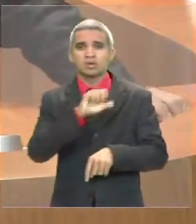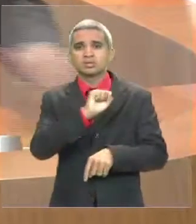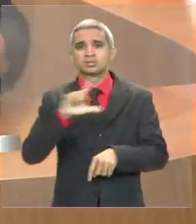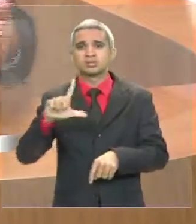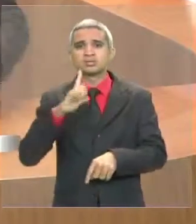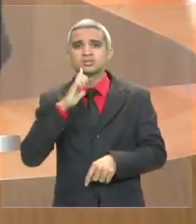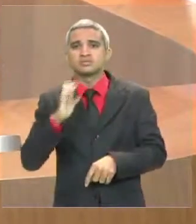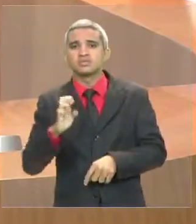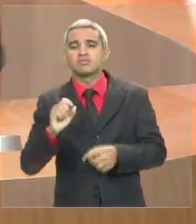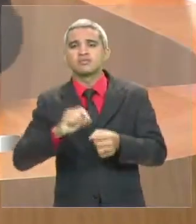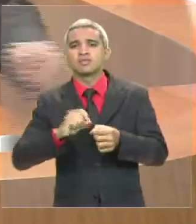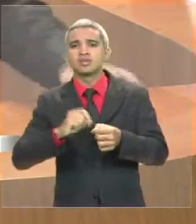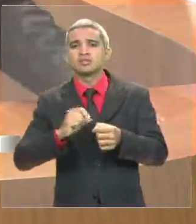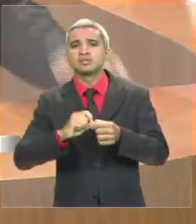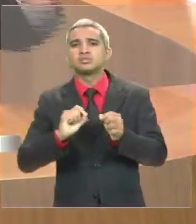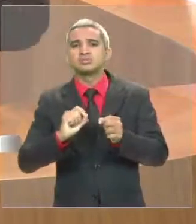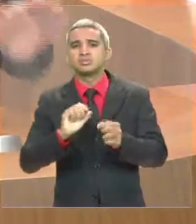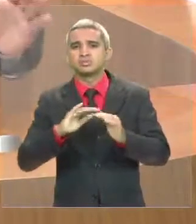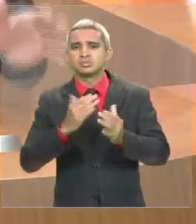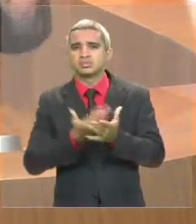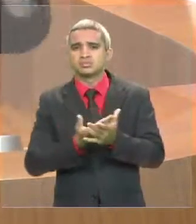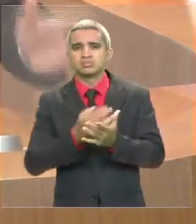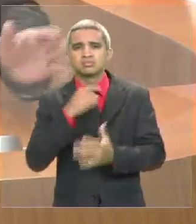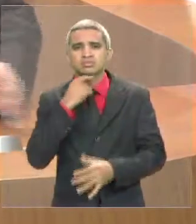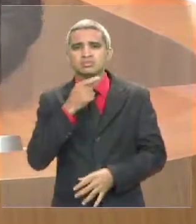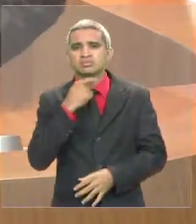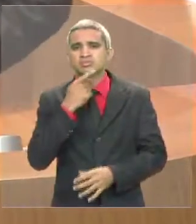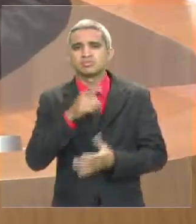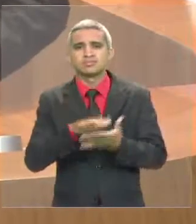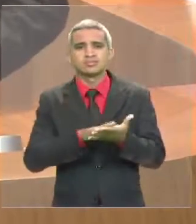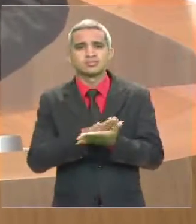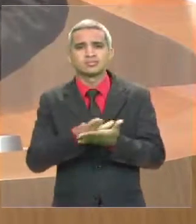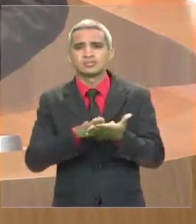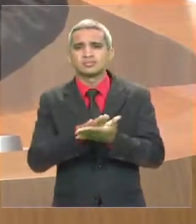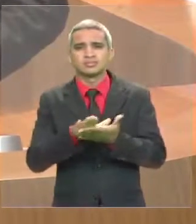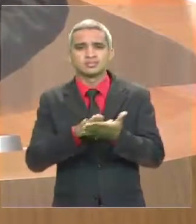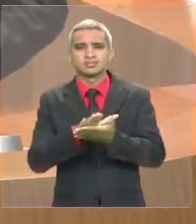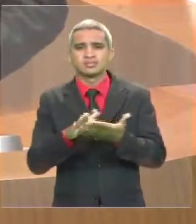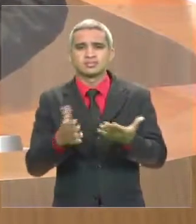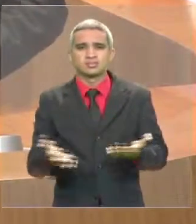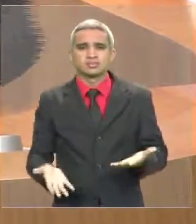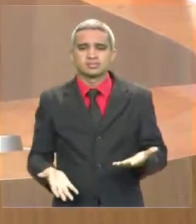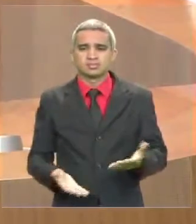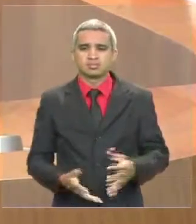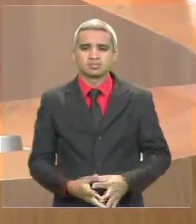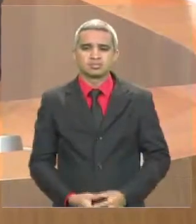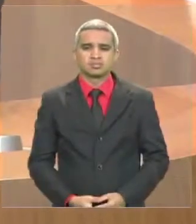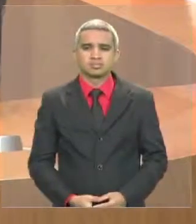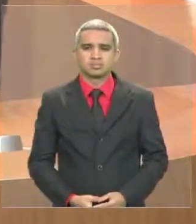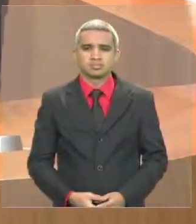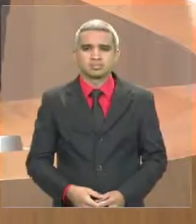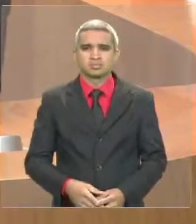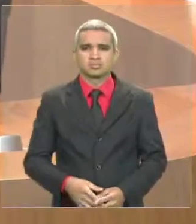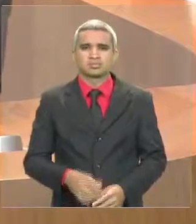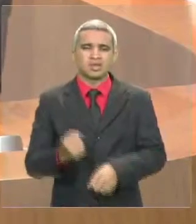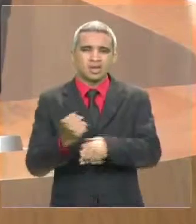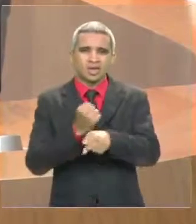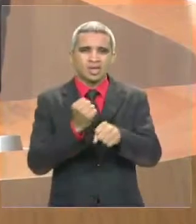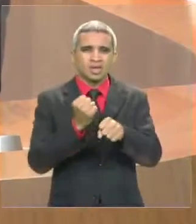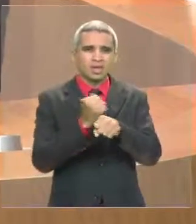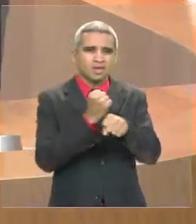temos. Ou as muitas que nós temos. Não fez reforma em quase nenhuma.